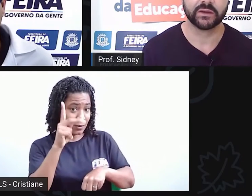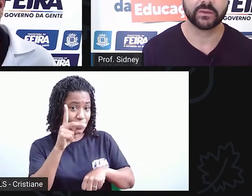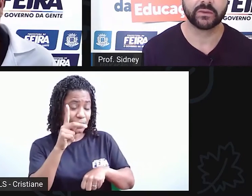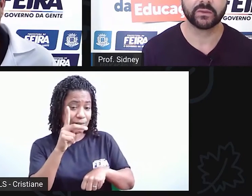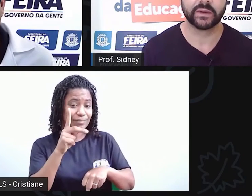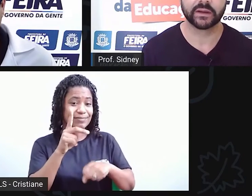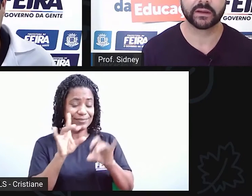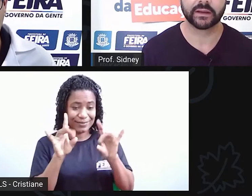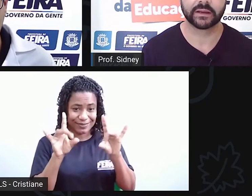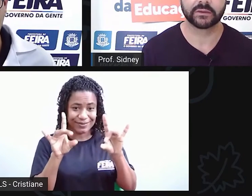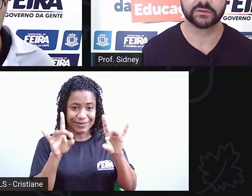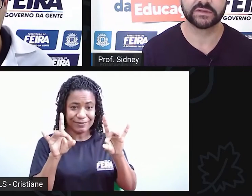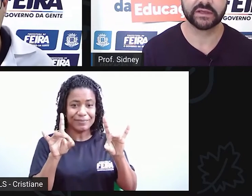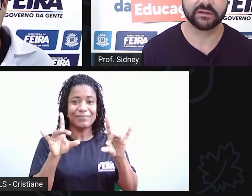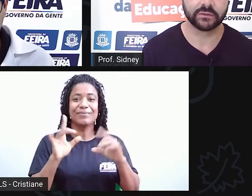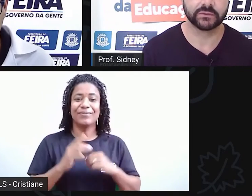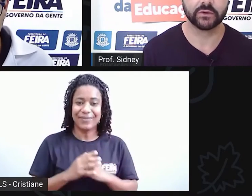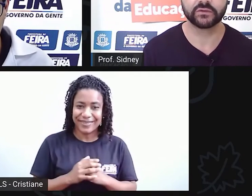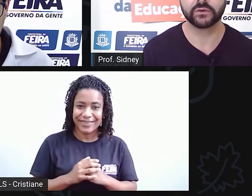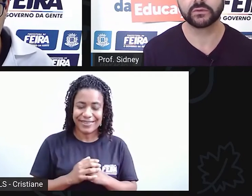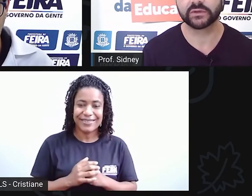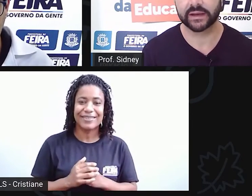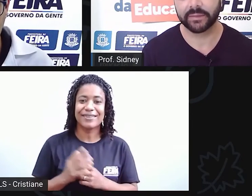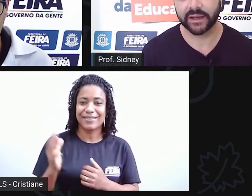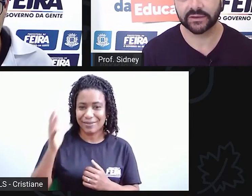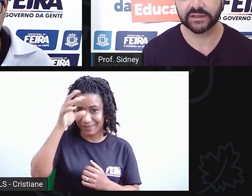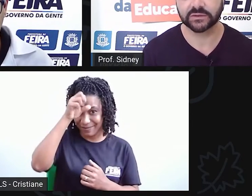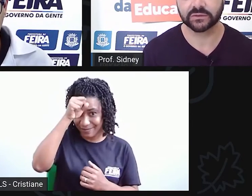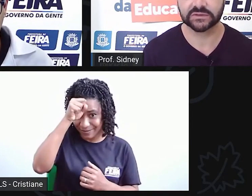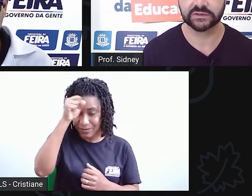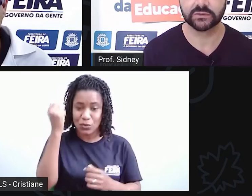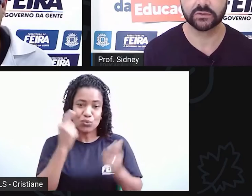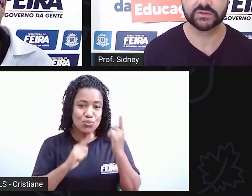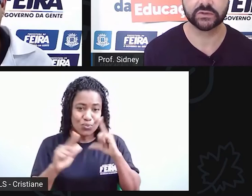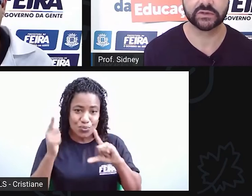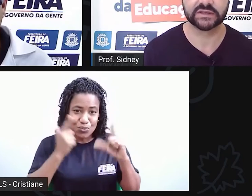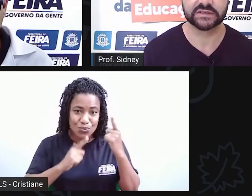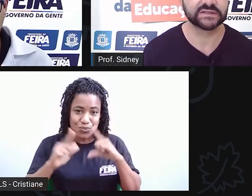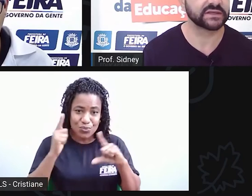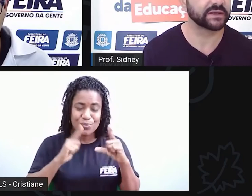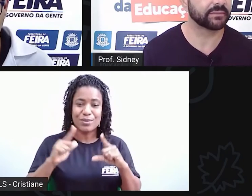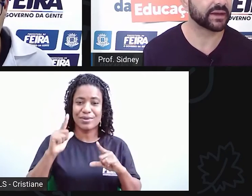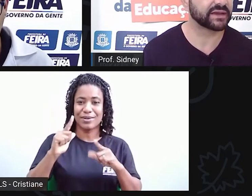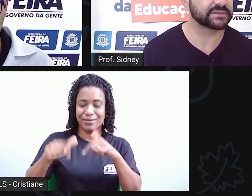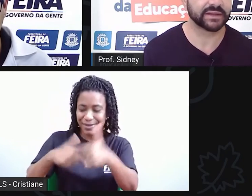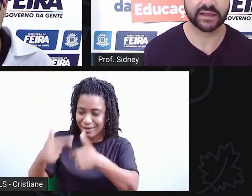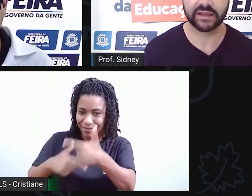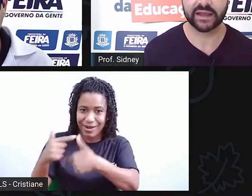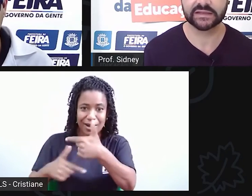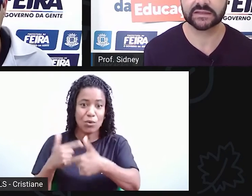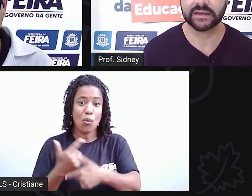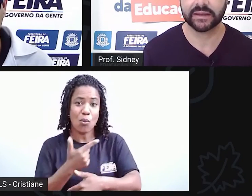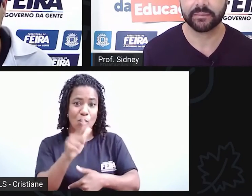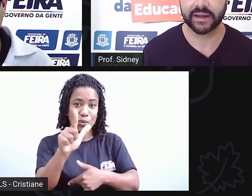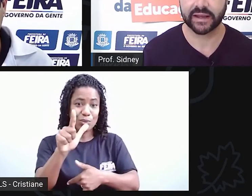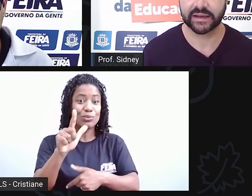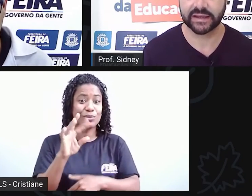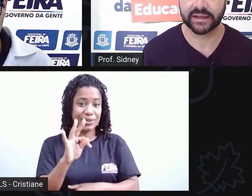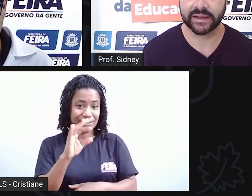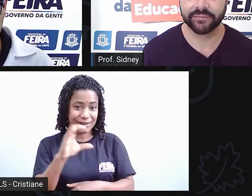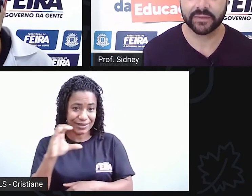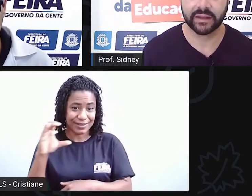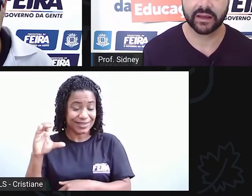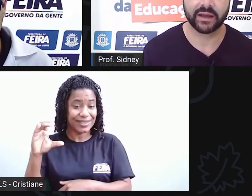eu consegui, com outro trabalho, né, de conclusão de curso, outro TCC, mais materiais para